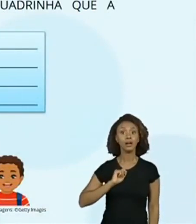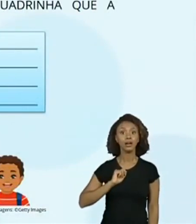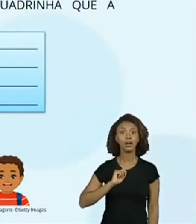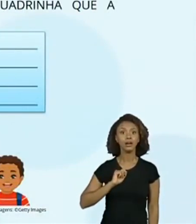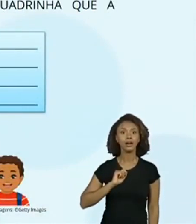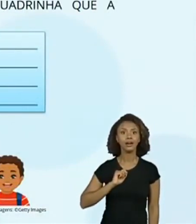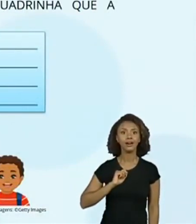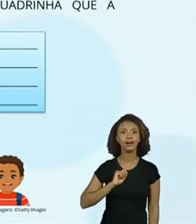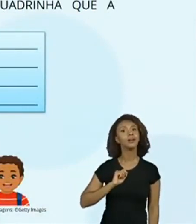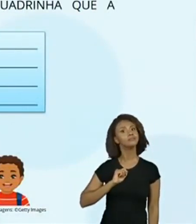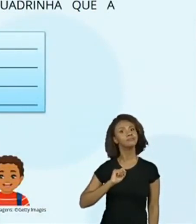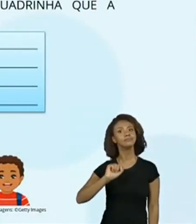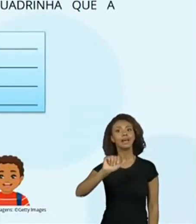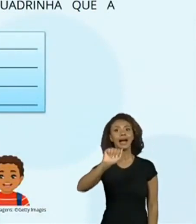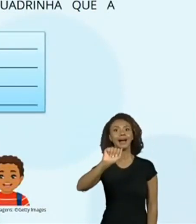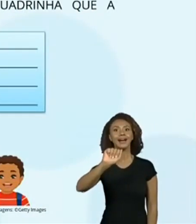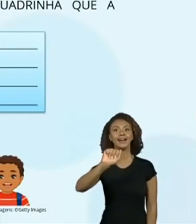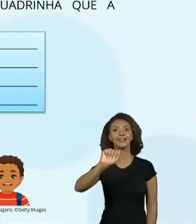Vamos por o A.